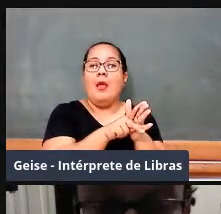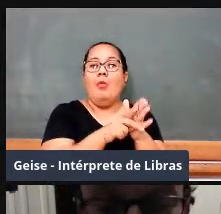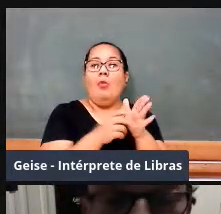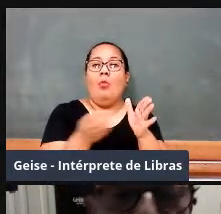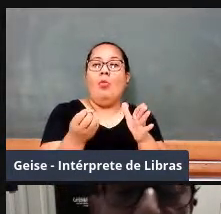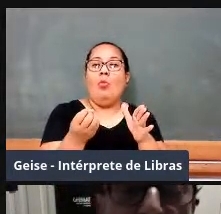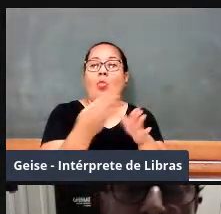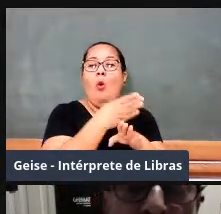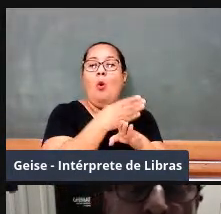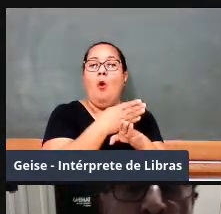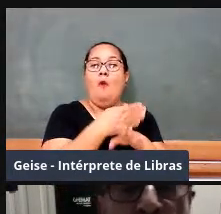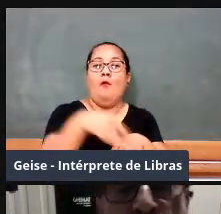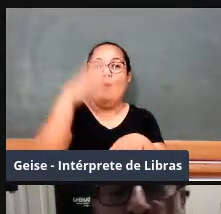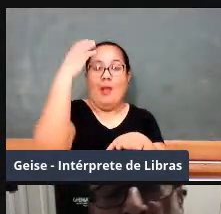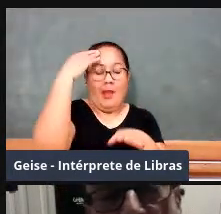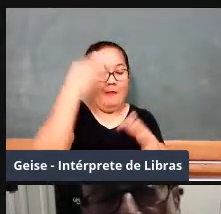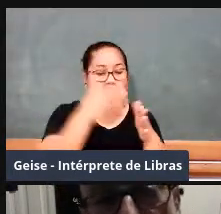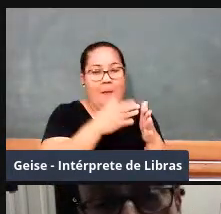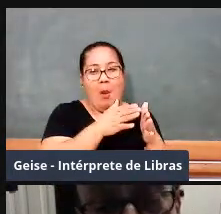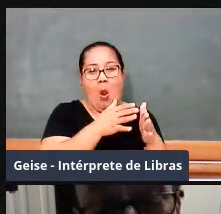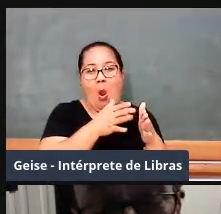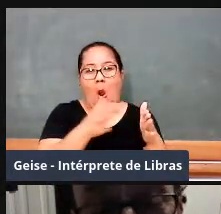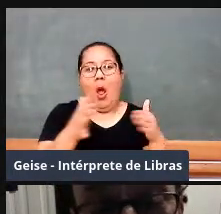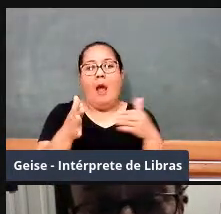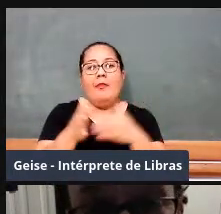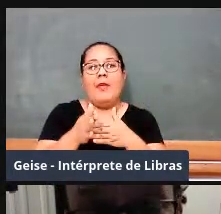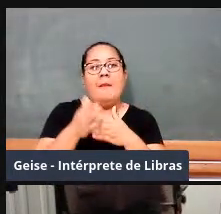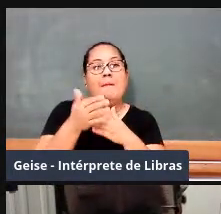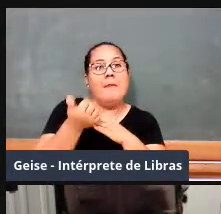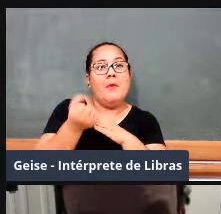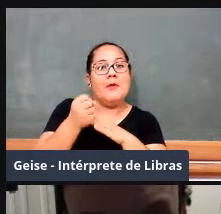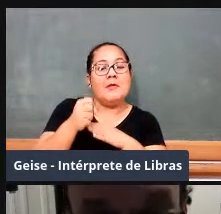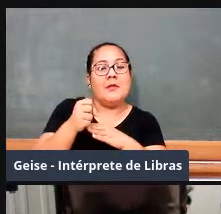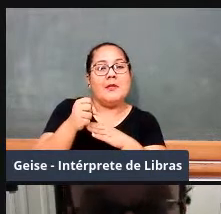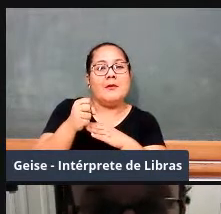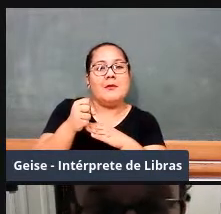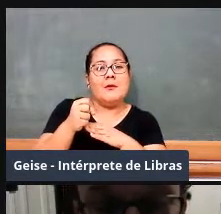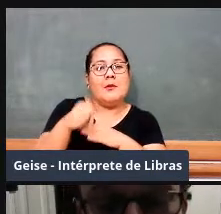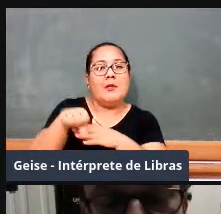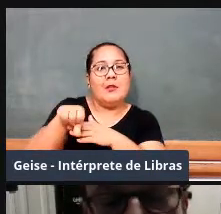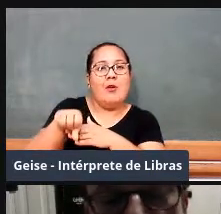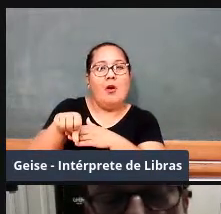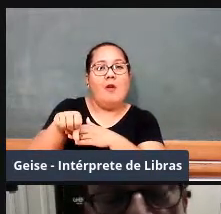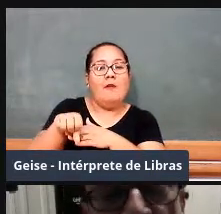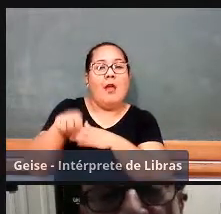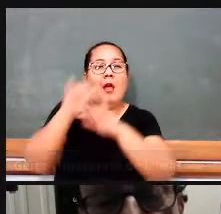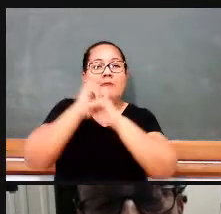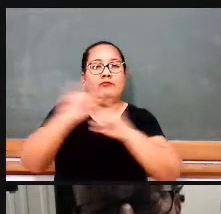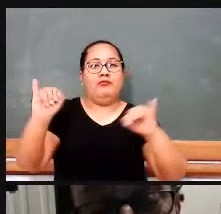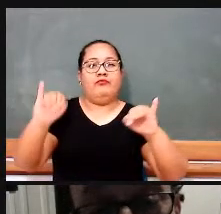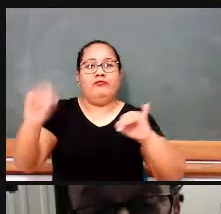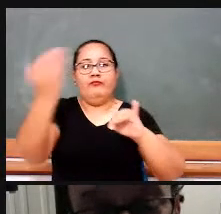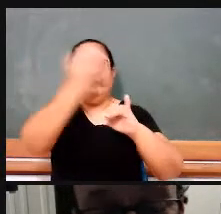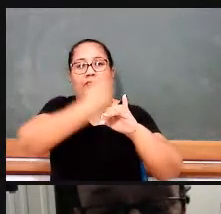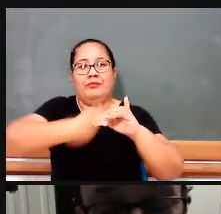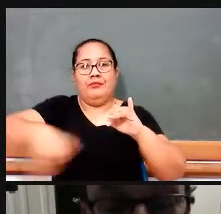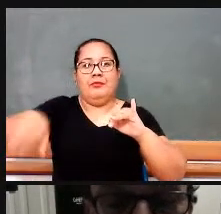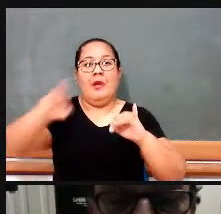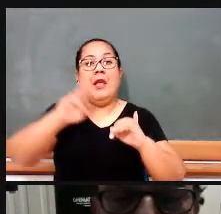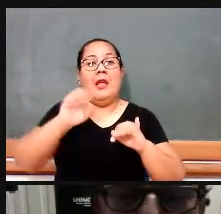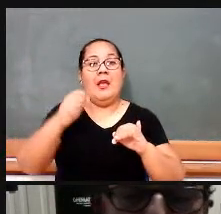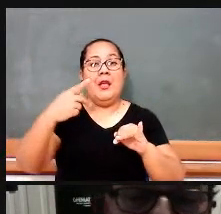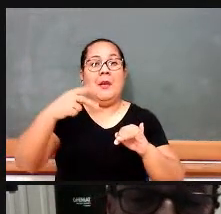1889, quando é, então, proclamada a república. E aí, a república